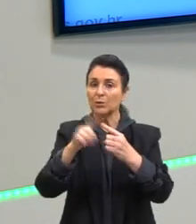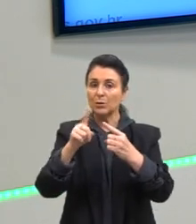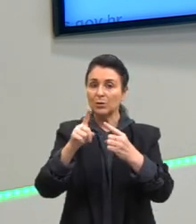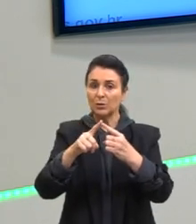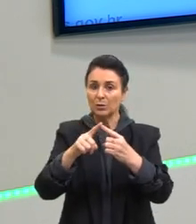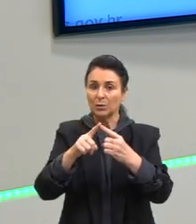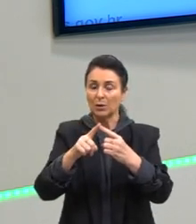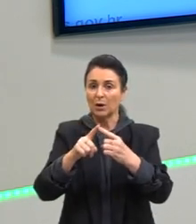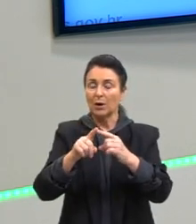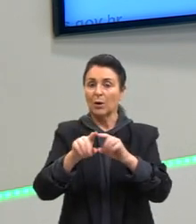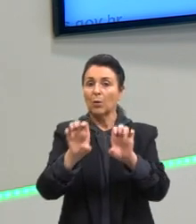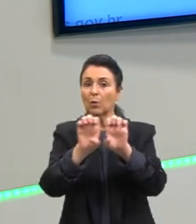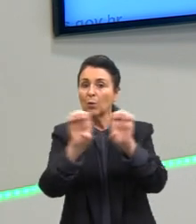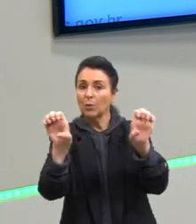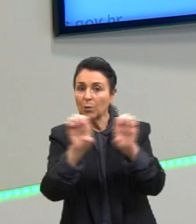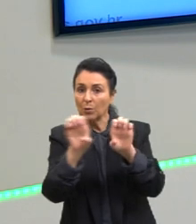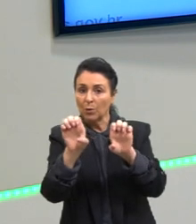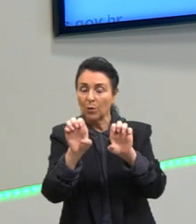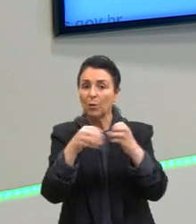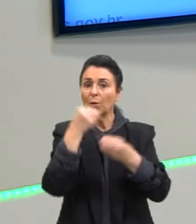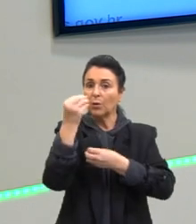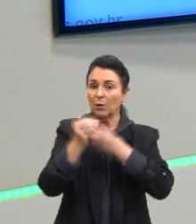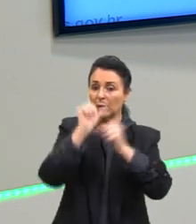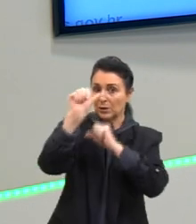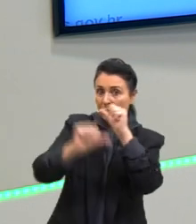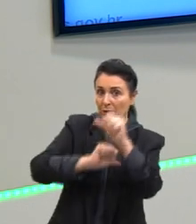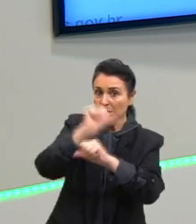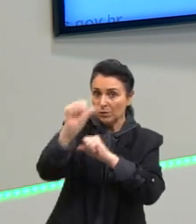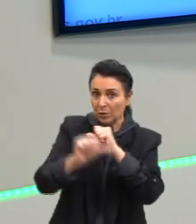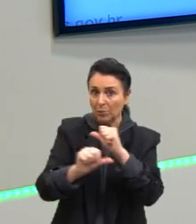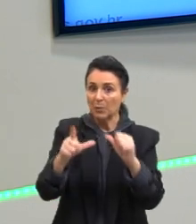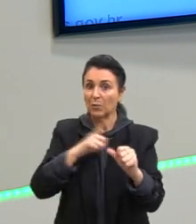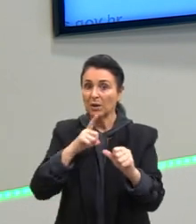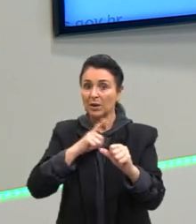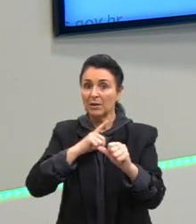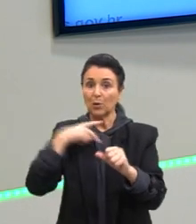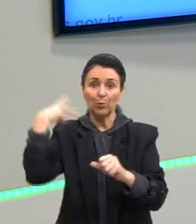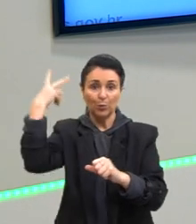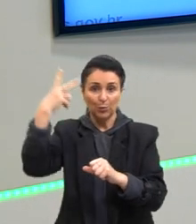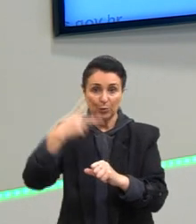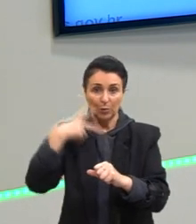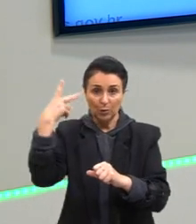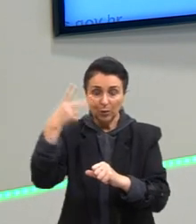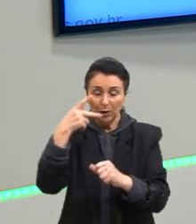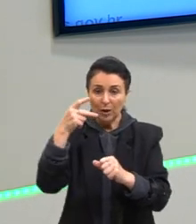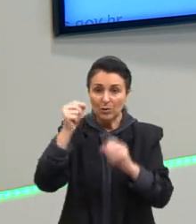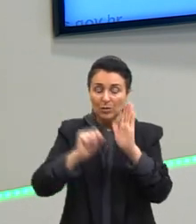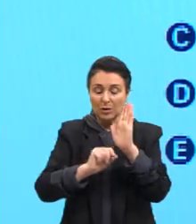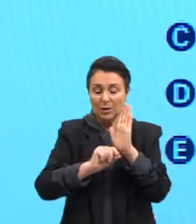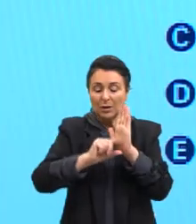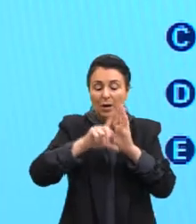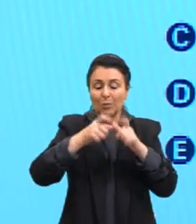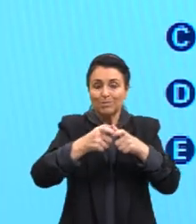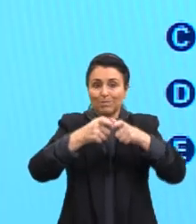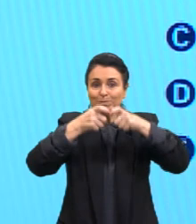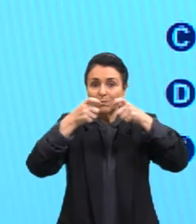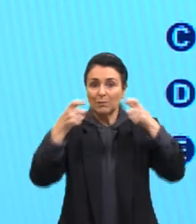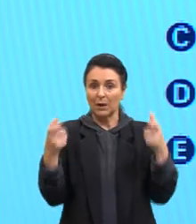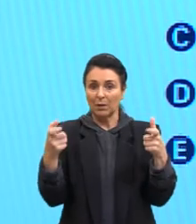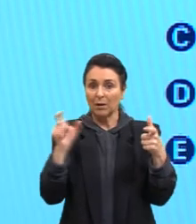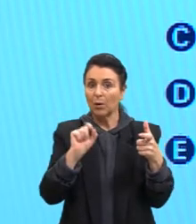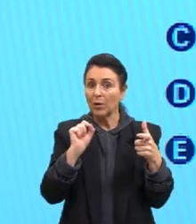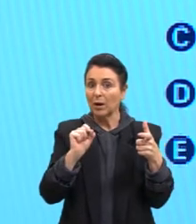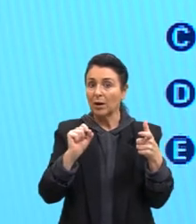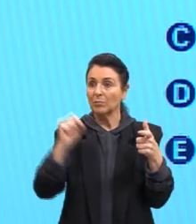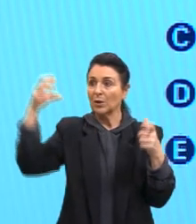alteração ambiental decorrente da presença deste poluente intensifica o quê? A, formação de chuva